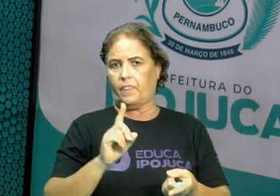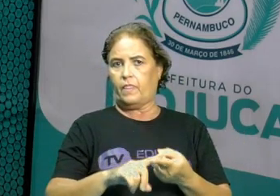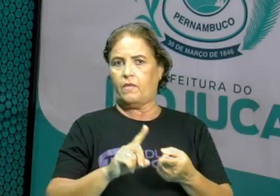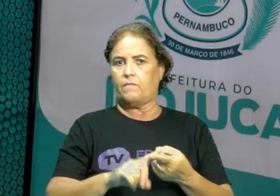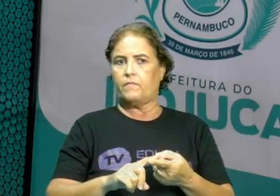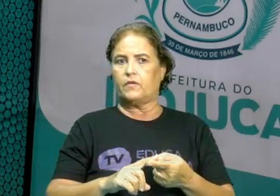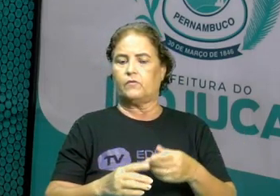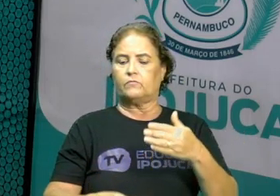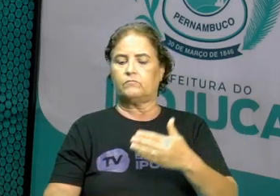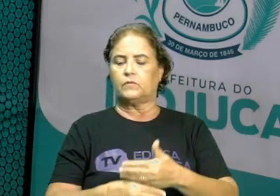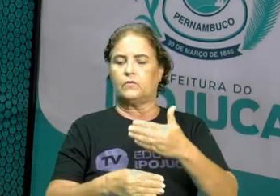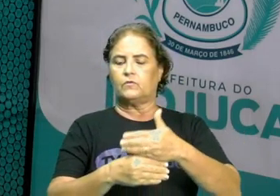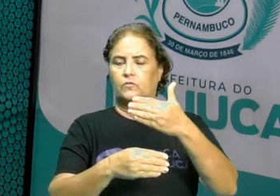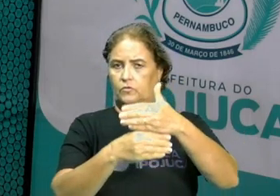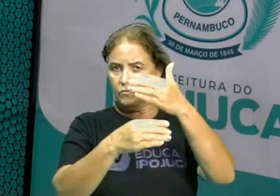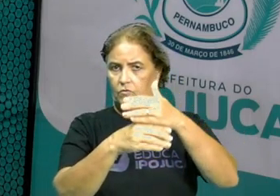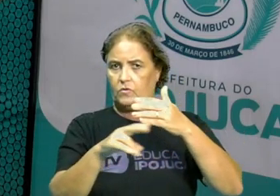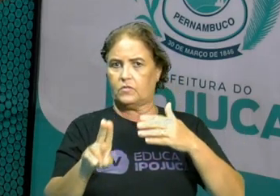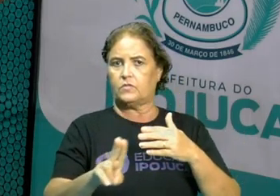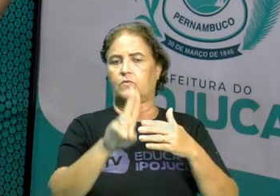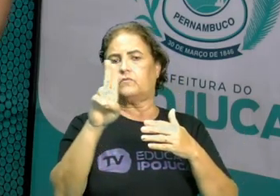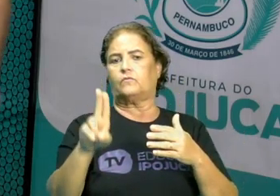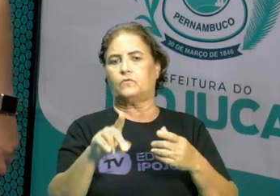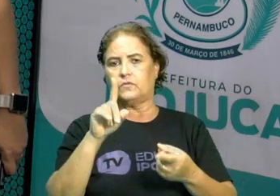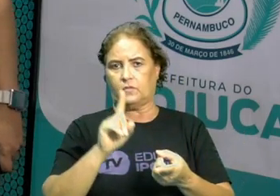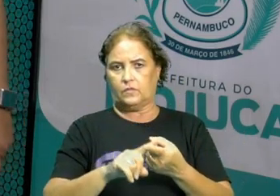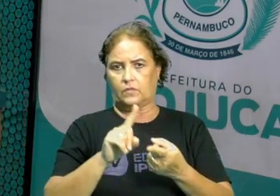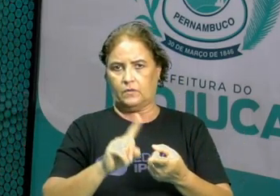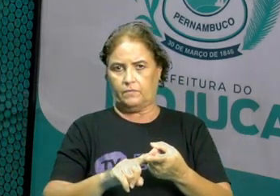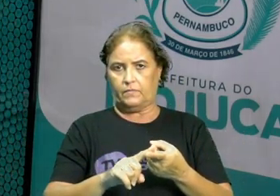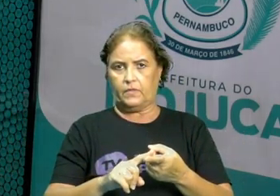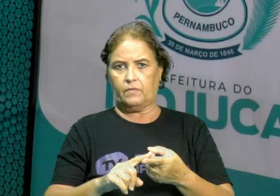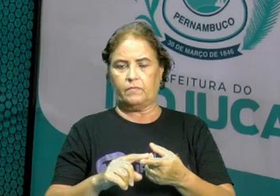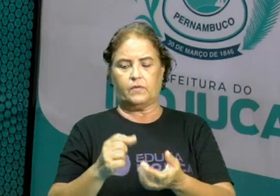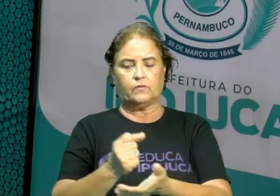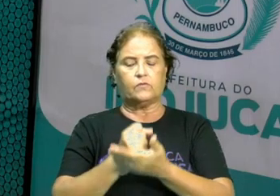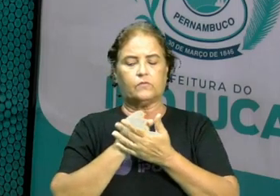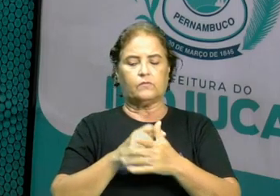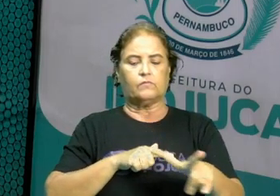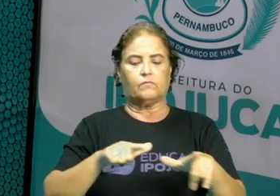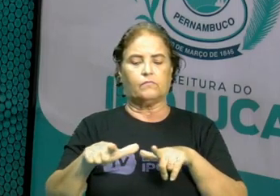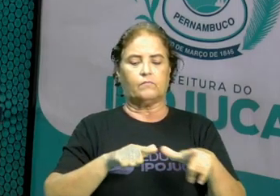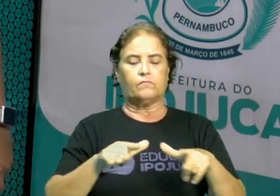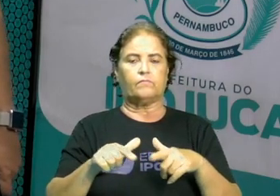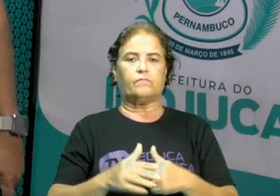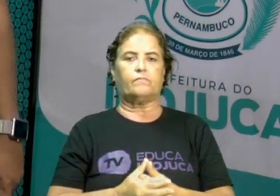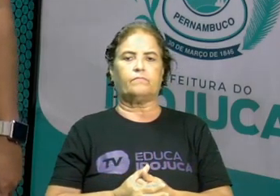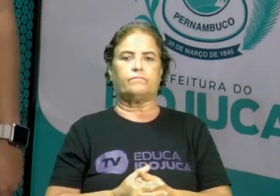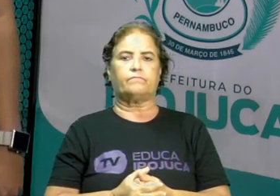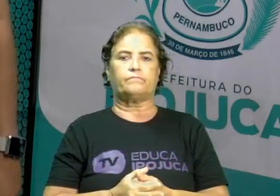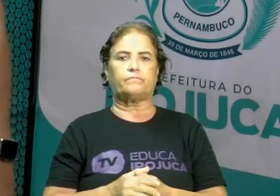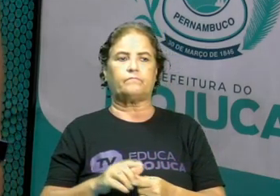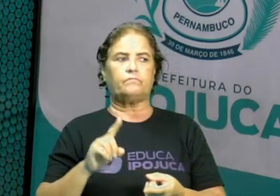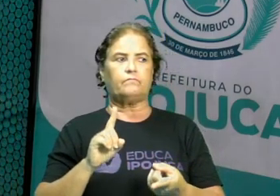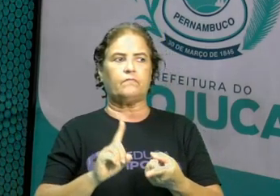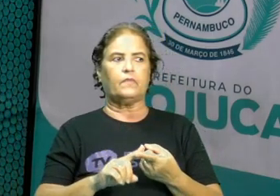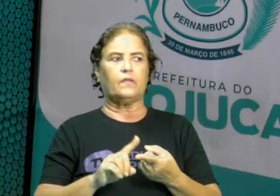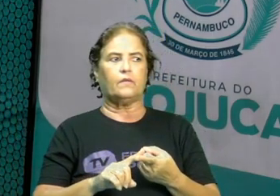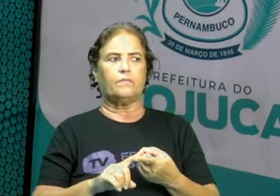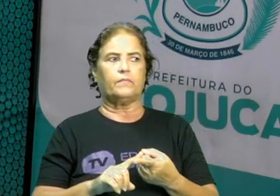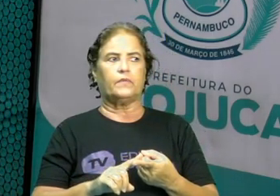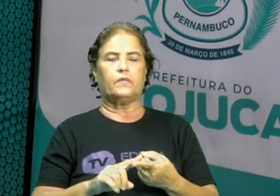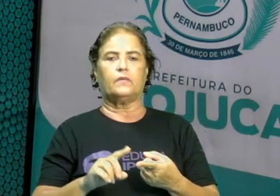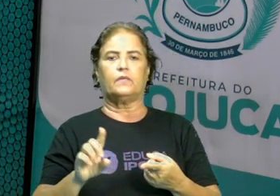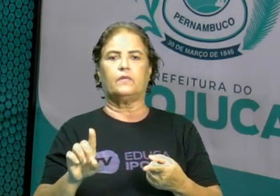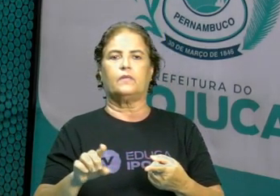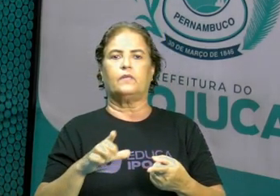tipo de ferramenta, de máquina, para facilitar o seu trabalho. Um outro plano que eu tenho é o que